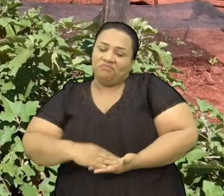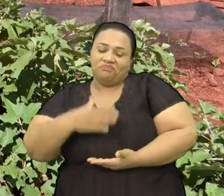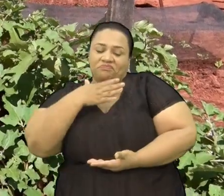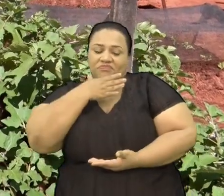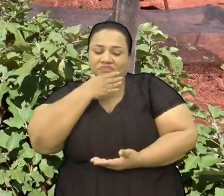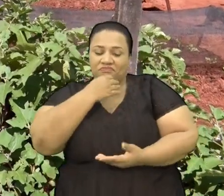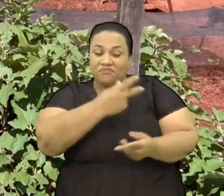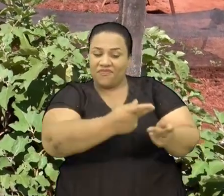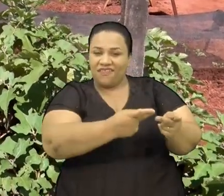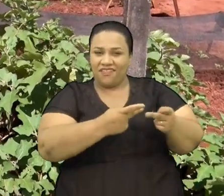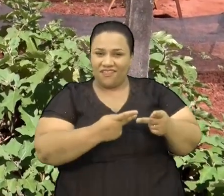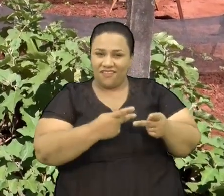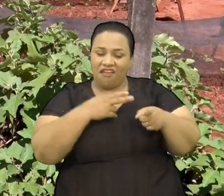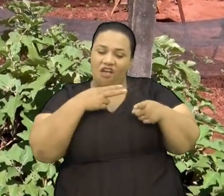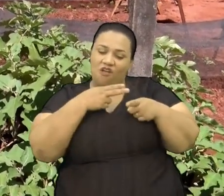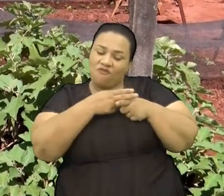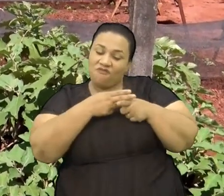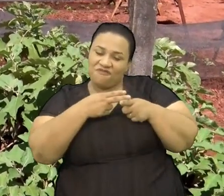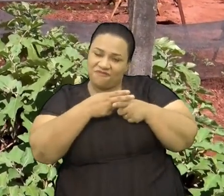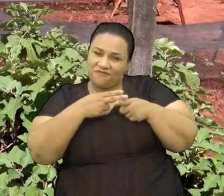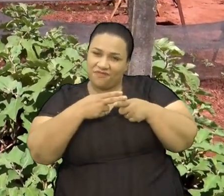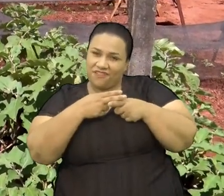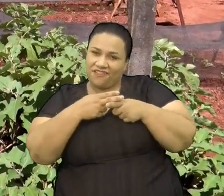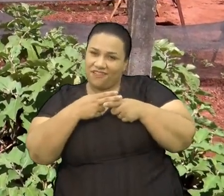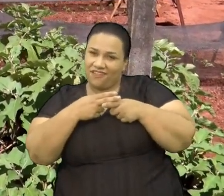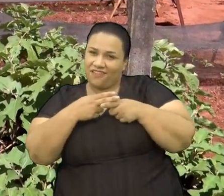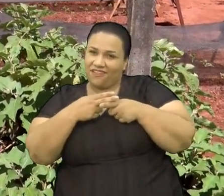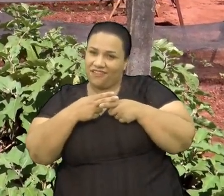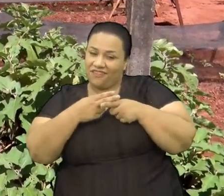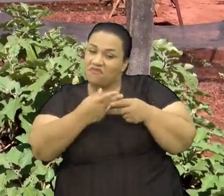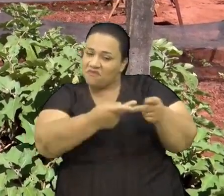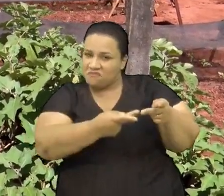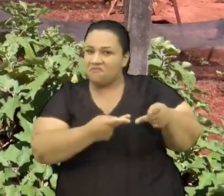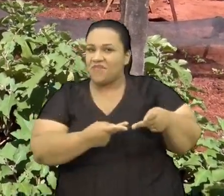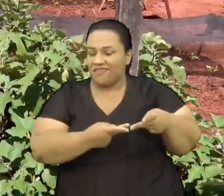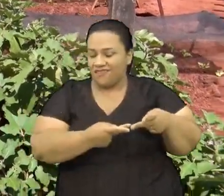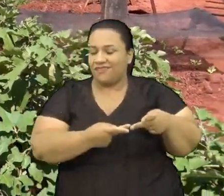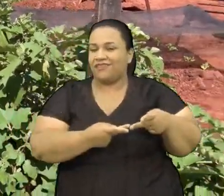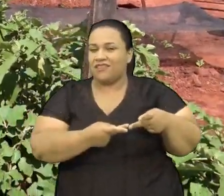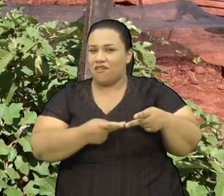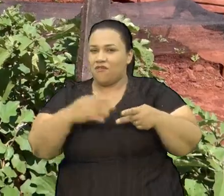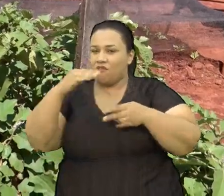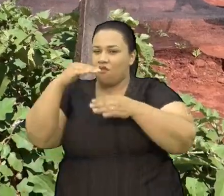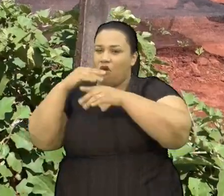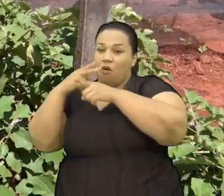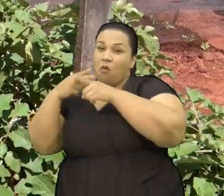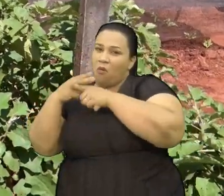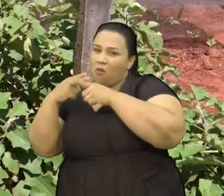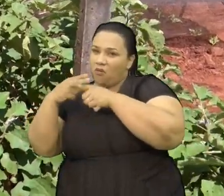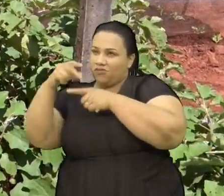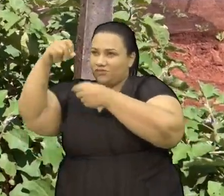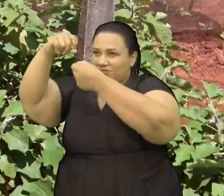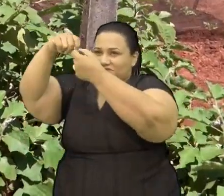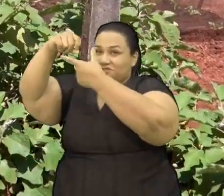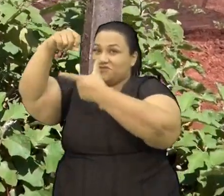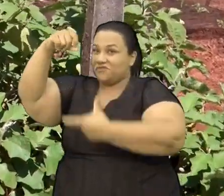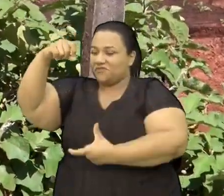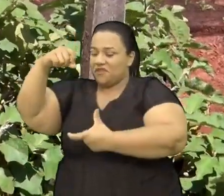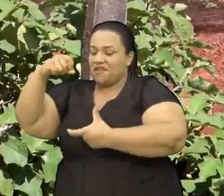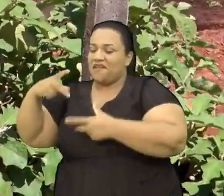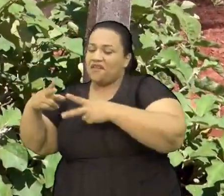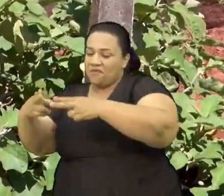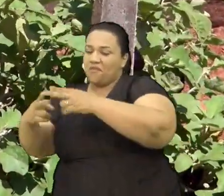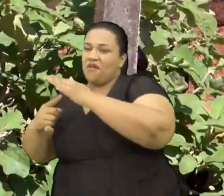autêntico Homem do campo Está aqui com o canivete Vai me emprestar agora E eu vou Aproveitar já Para começar a fazer A minha